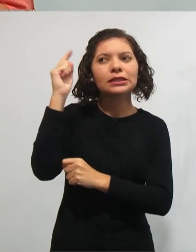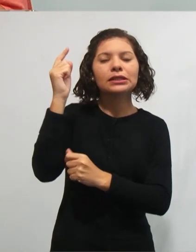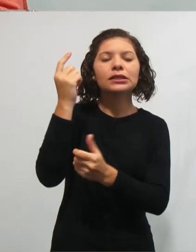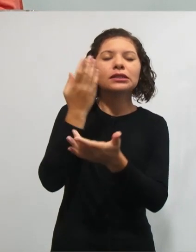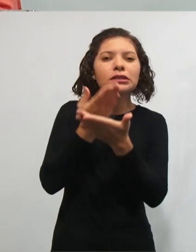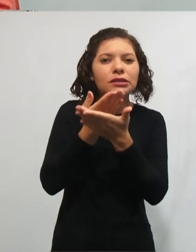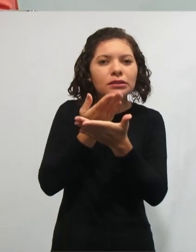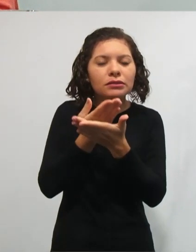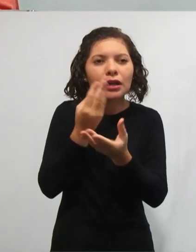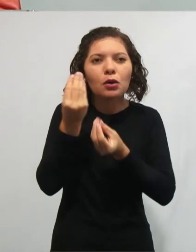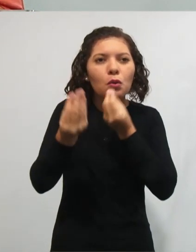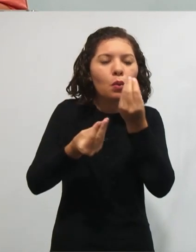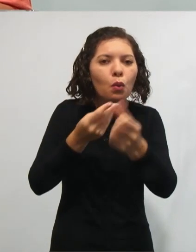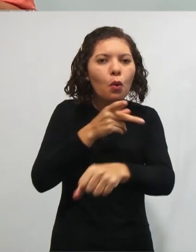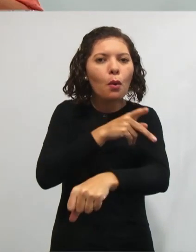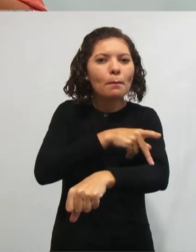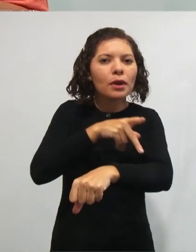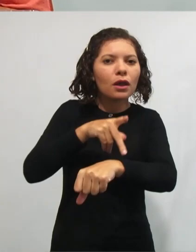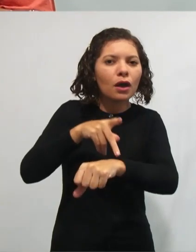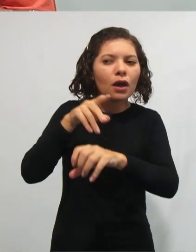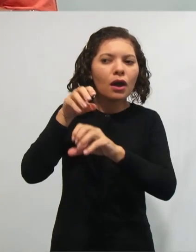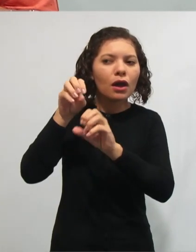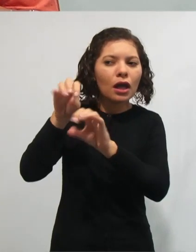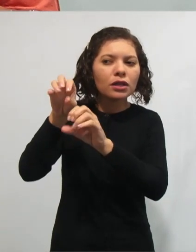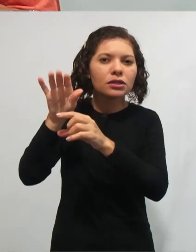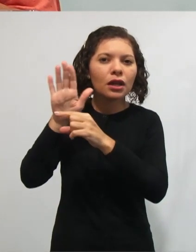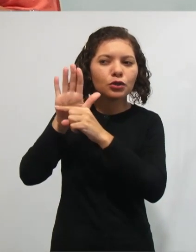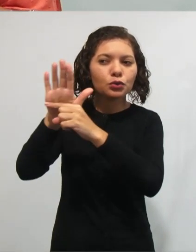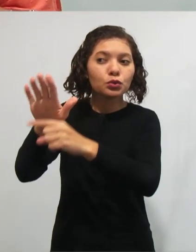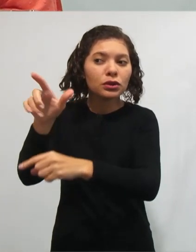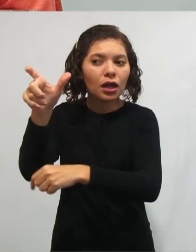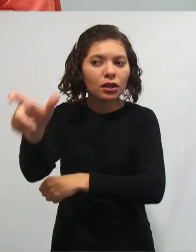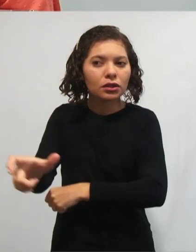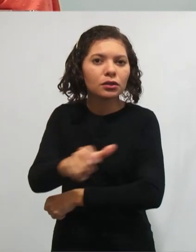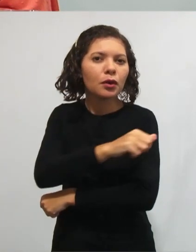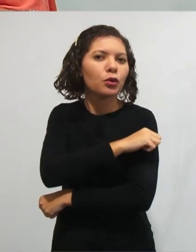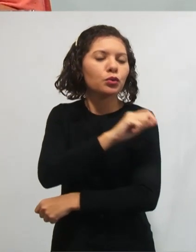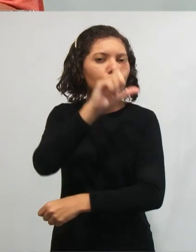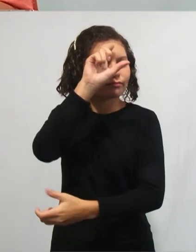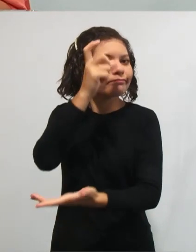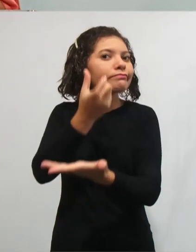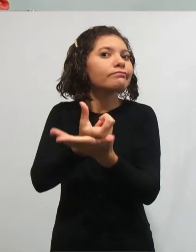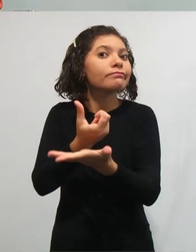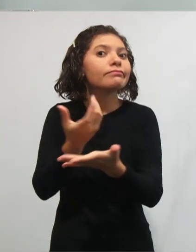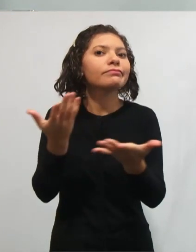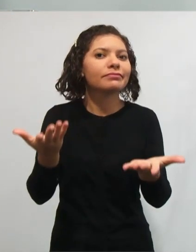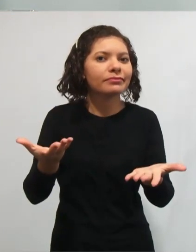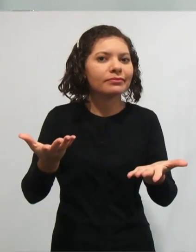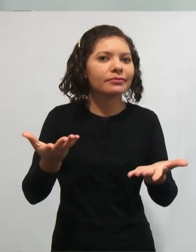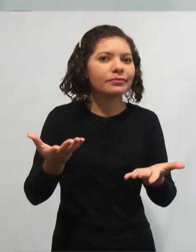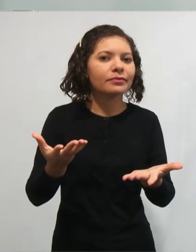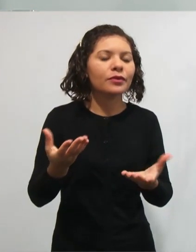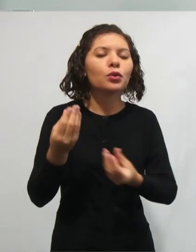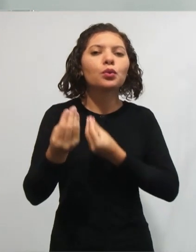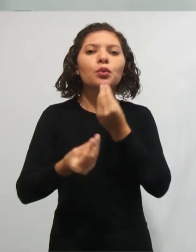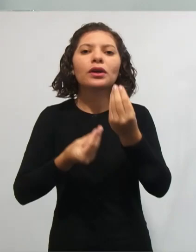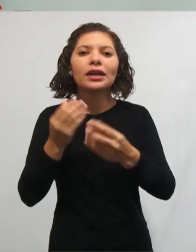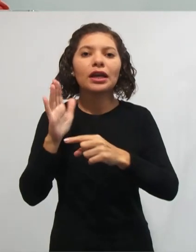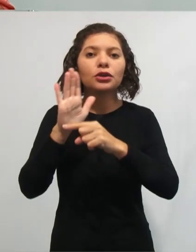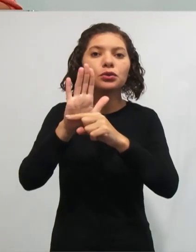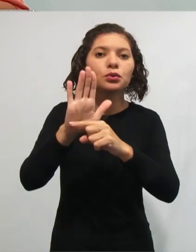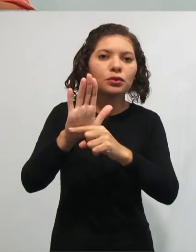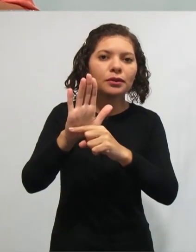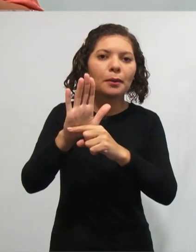pedagogicamente esse aluno. Uma das sugestões que a gente traz, então, para você é o acolhimento. A primeira